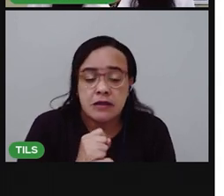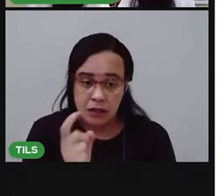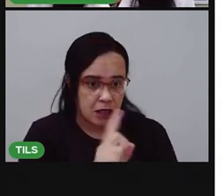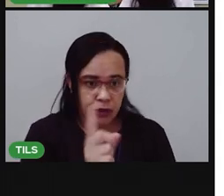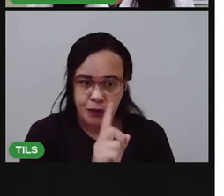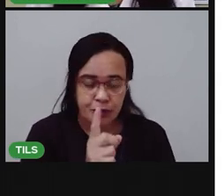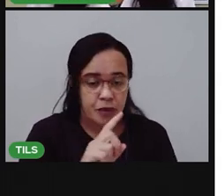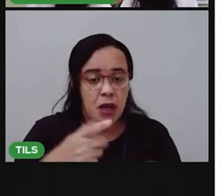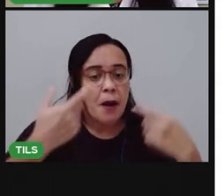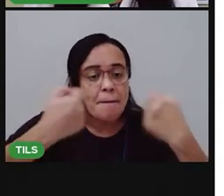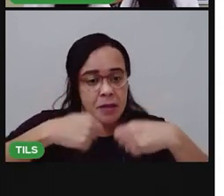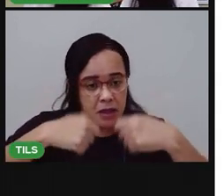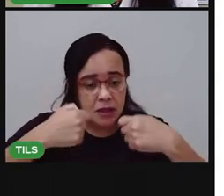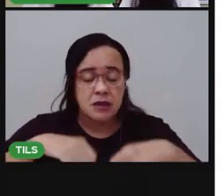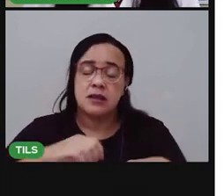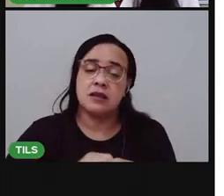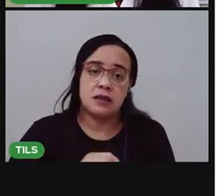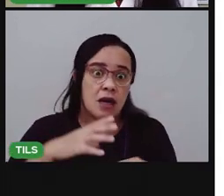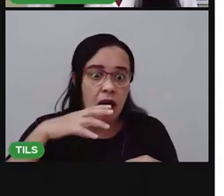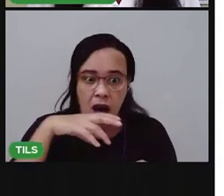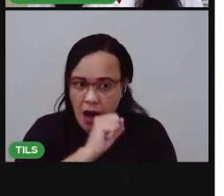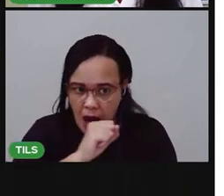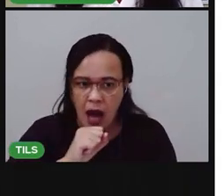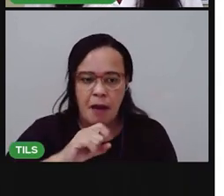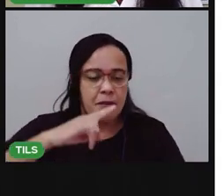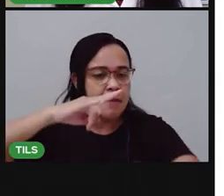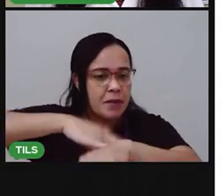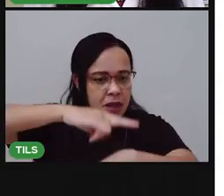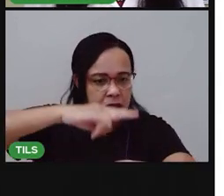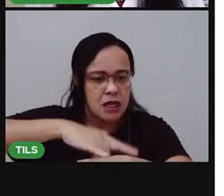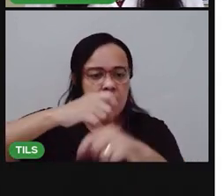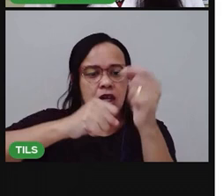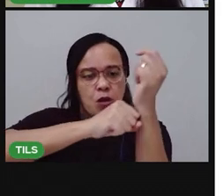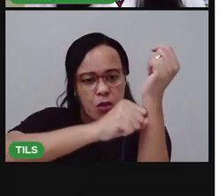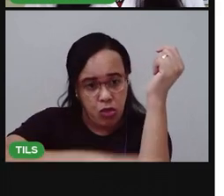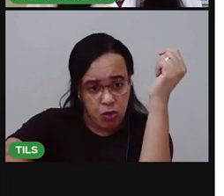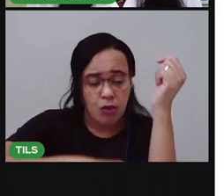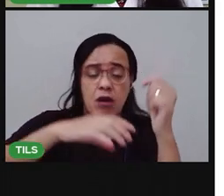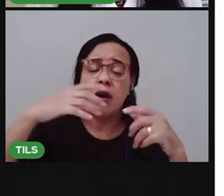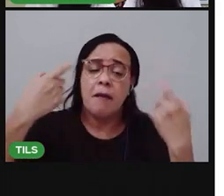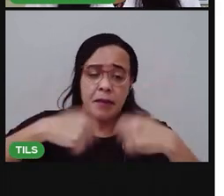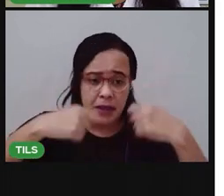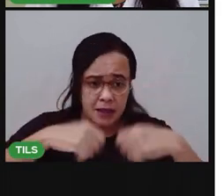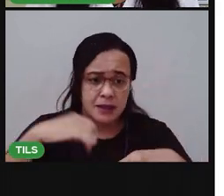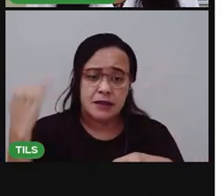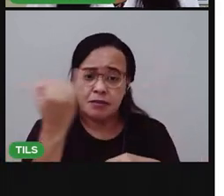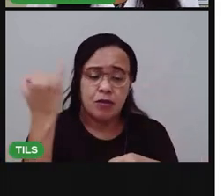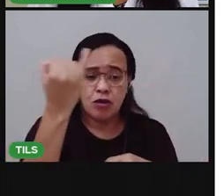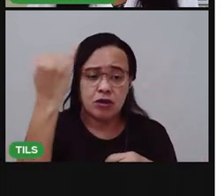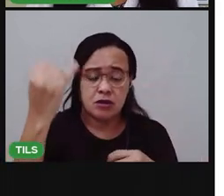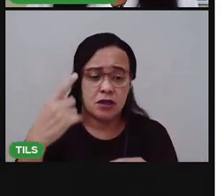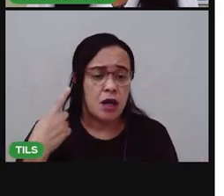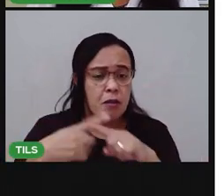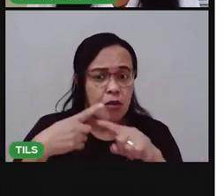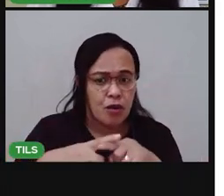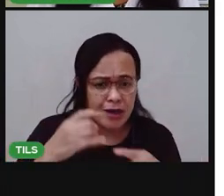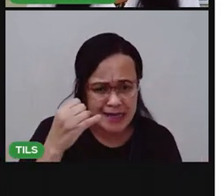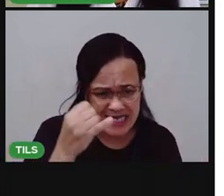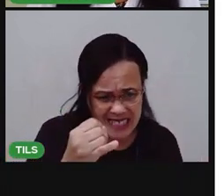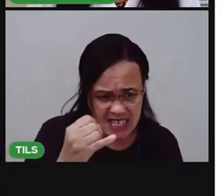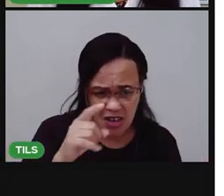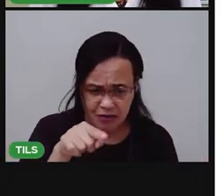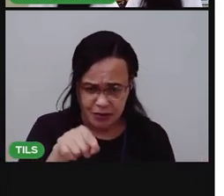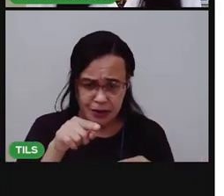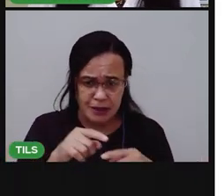mais tempo brincando com os colegas. Porque isso pode te prejudicar, pode causar alguma infecção urinária, por